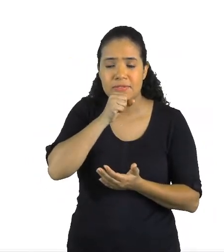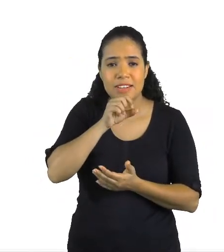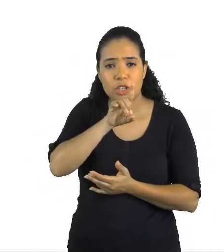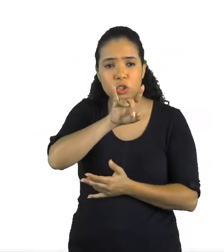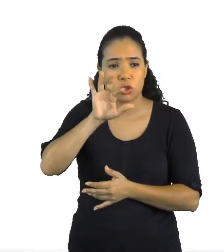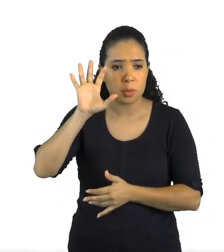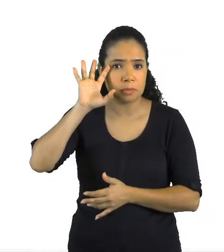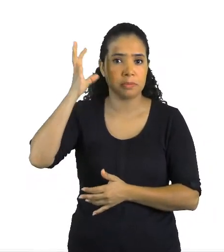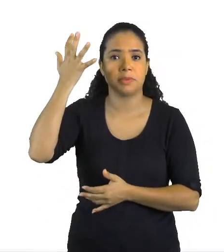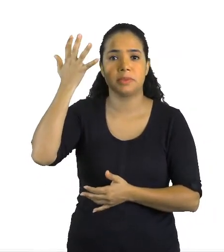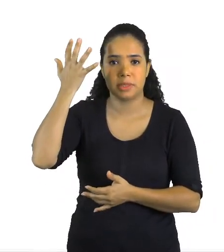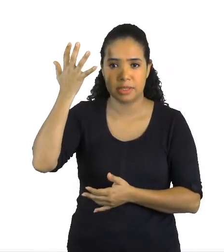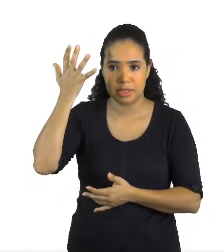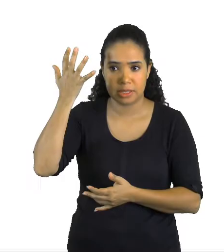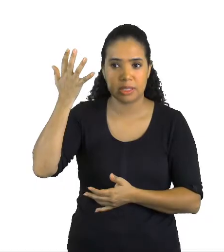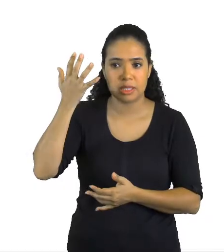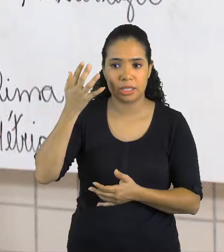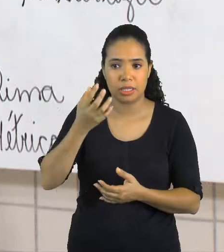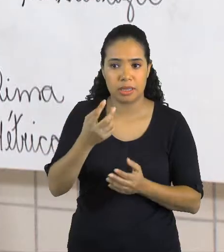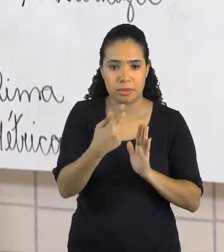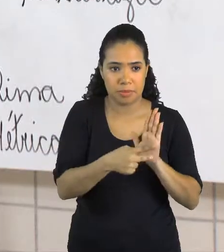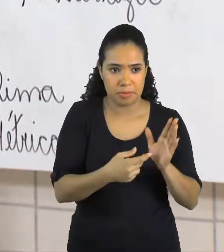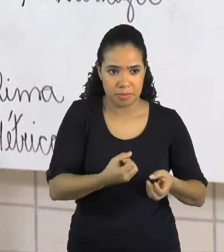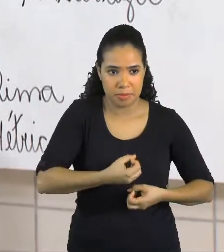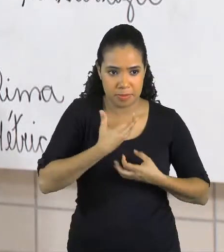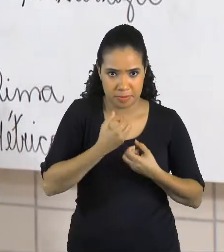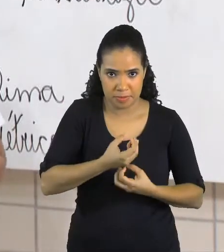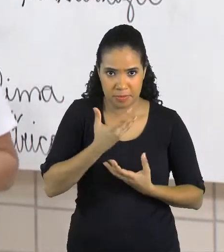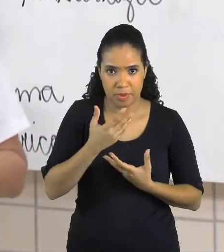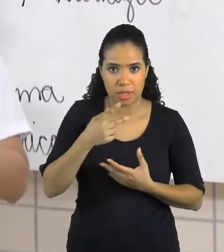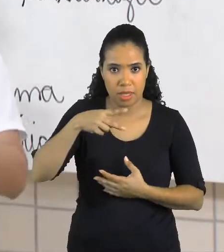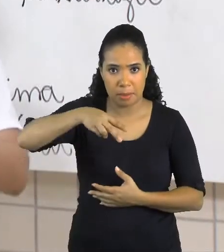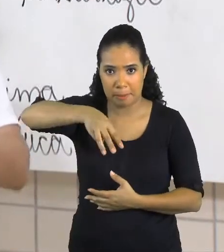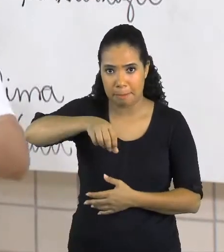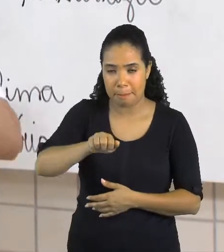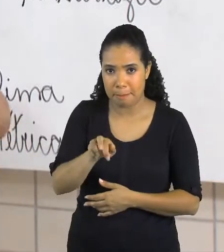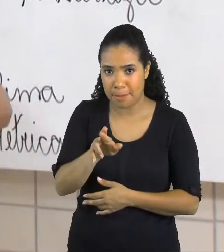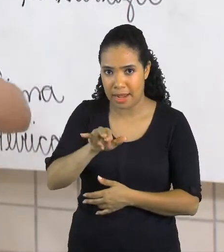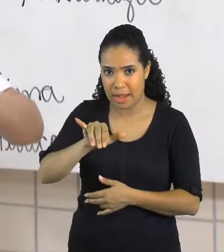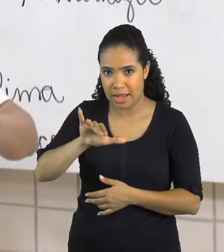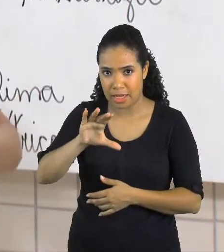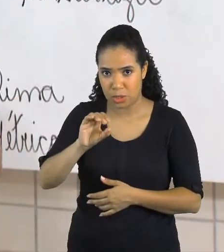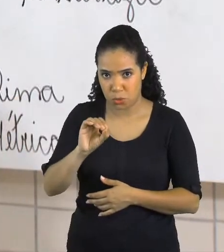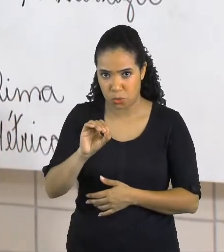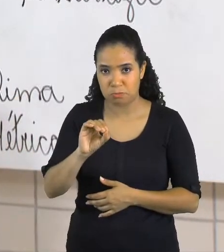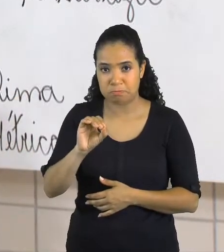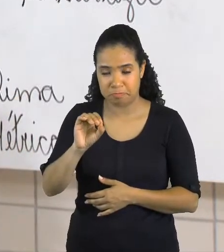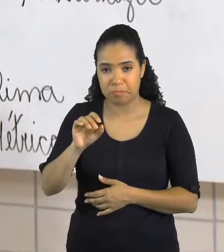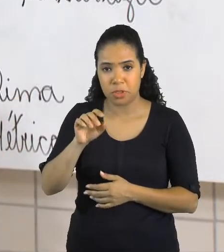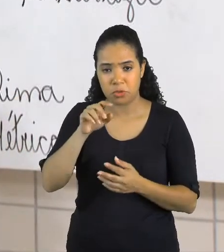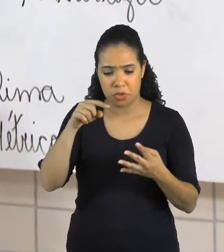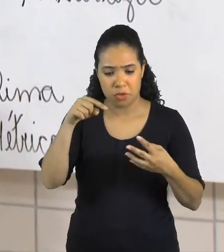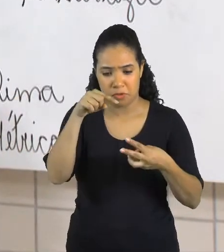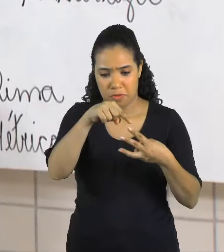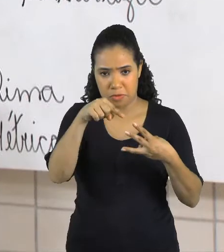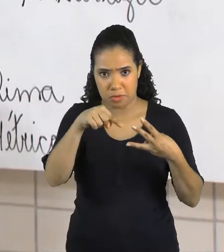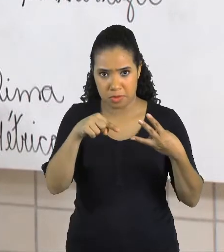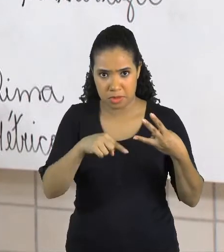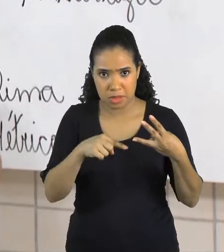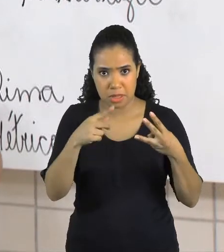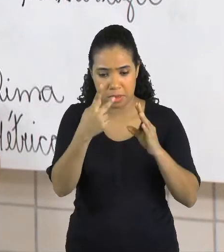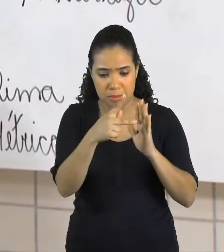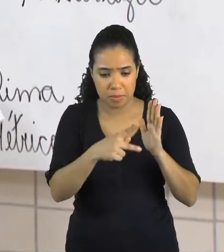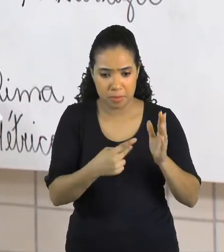repente. Esse poema é do Mário Quintana. Vocês observaram que os três poemas que nós lemos,